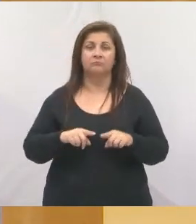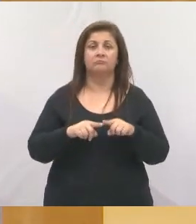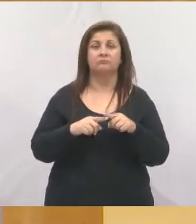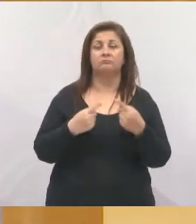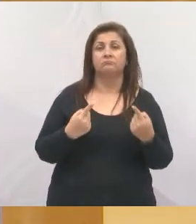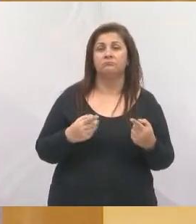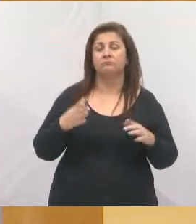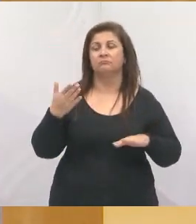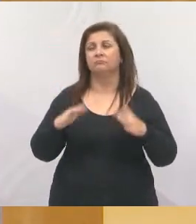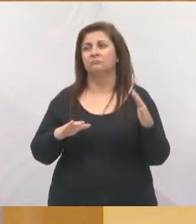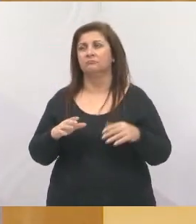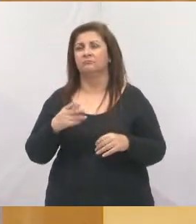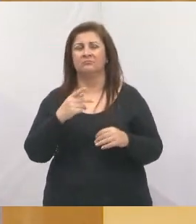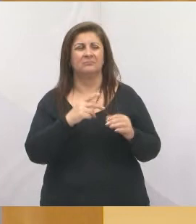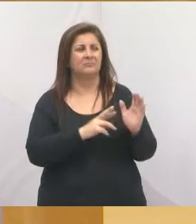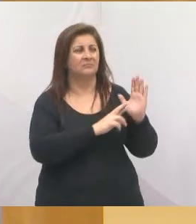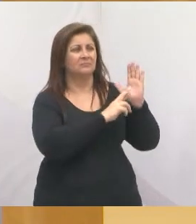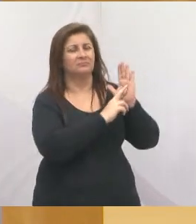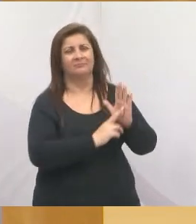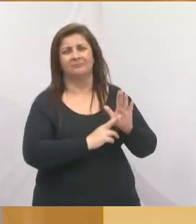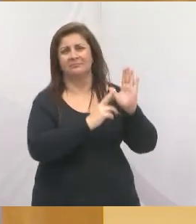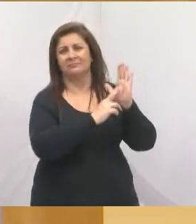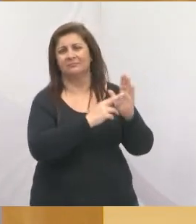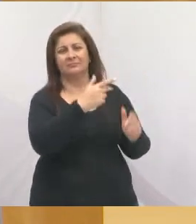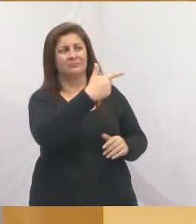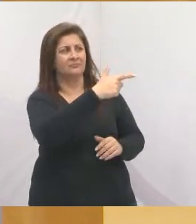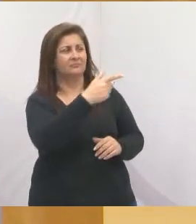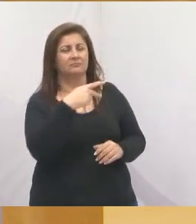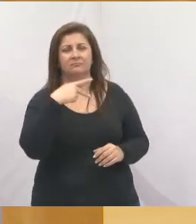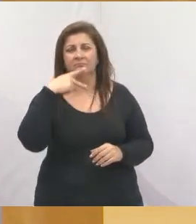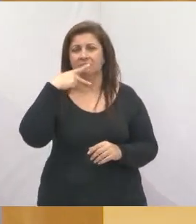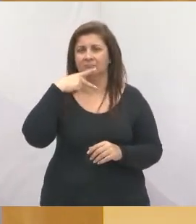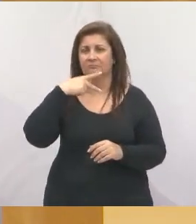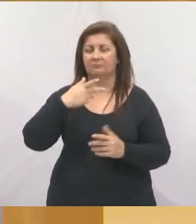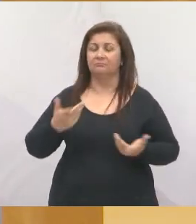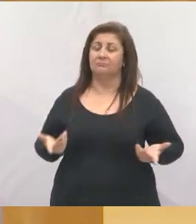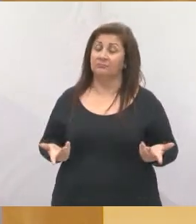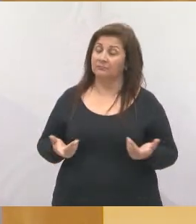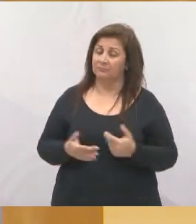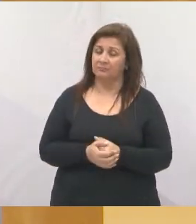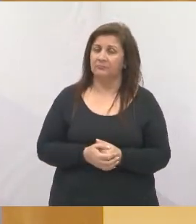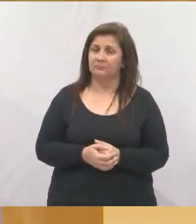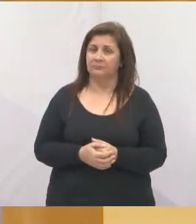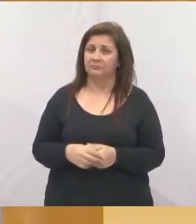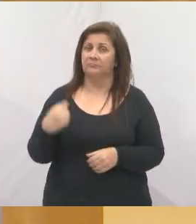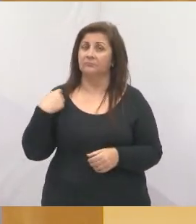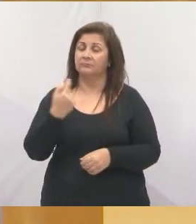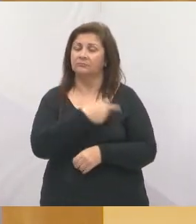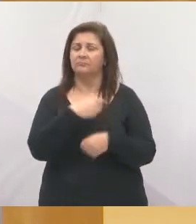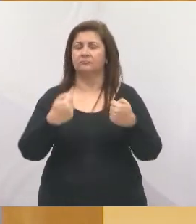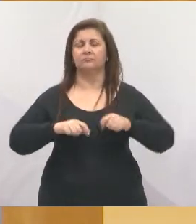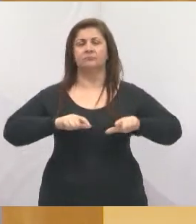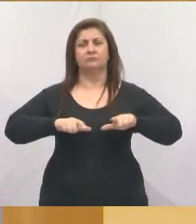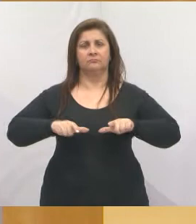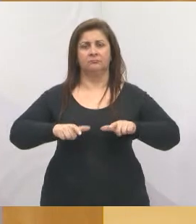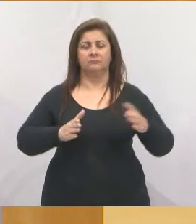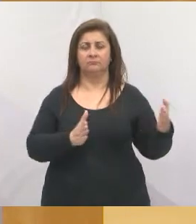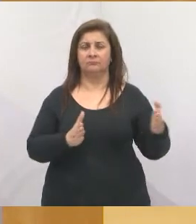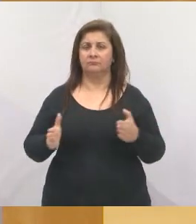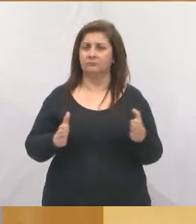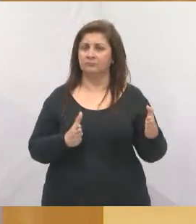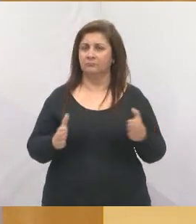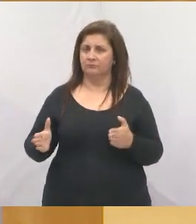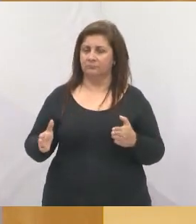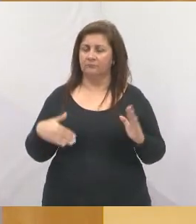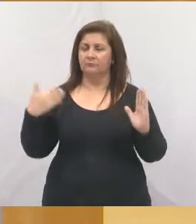vezes aqui já falam em nome de partido, já defendem esse ou aquele candidato, né, a gente está aqui para terminar o nosso mandato, trabalhar